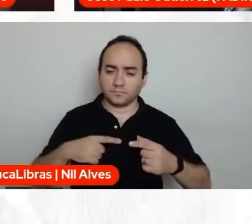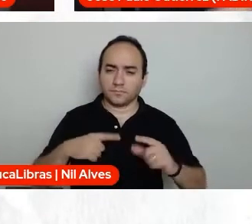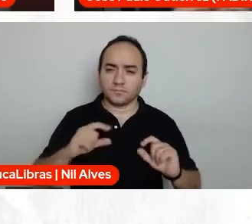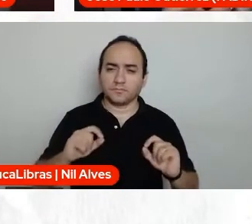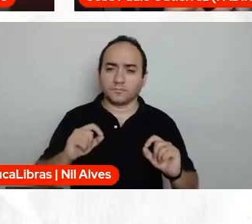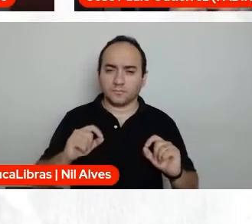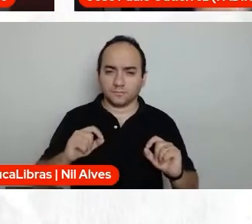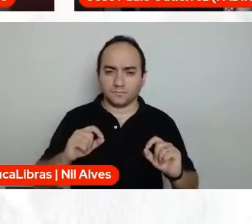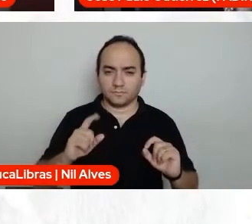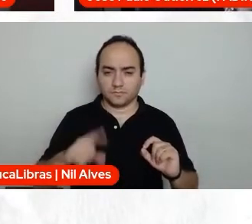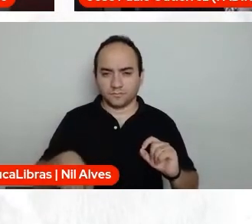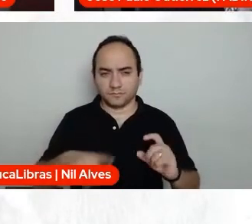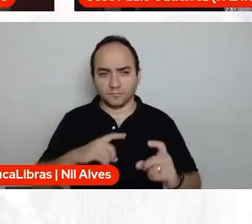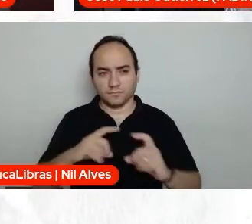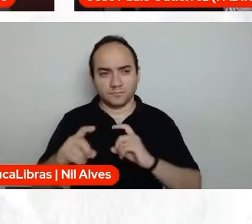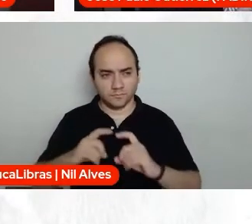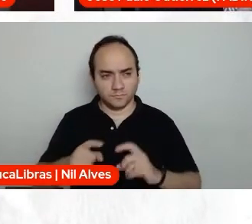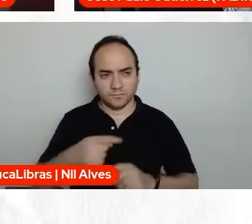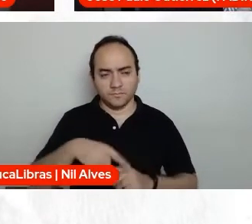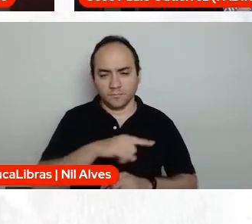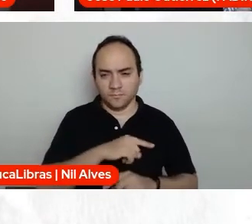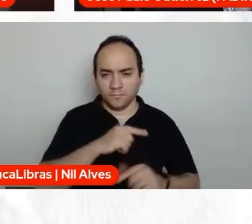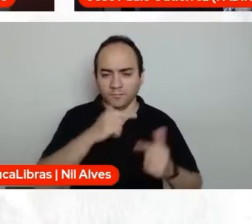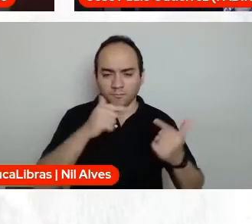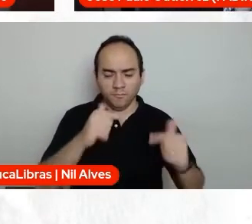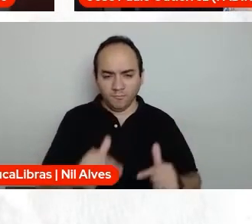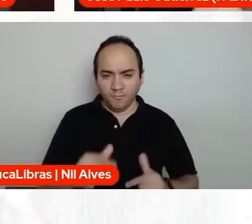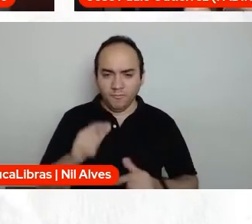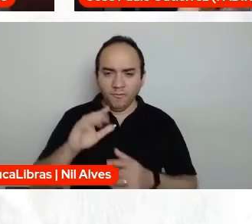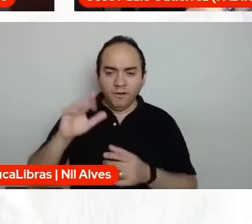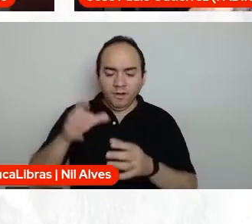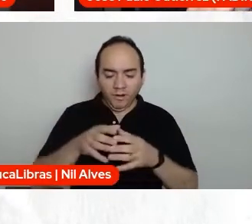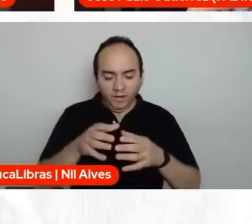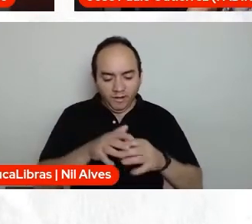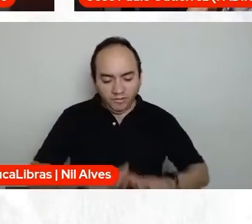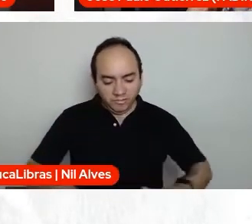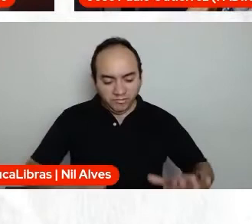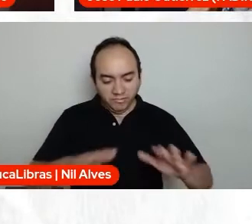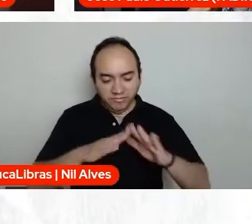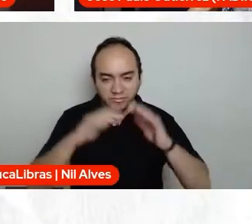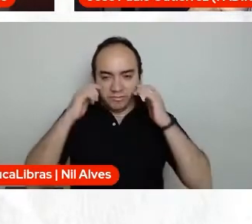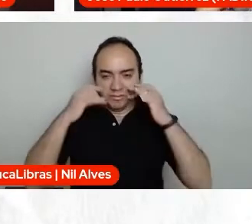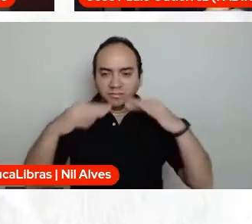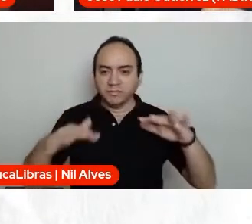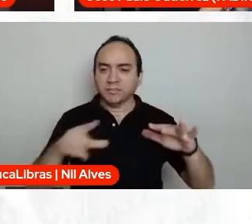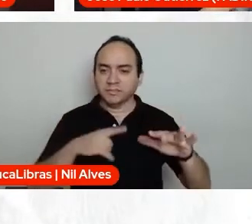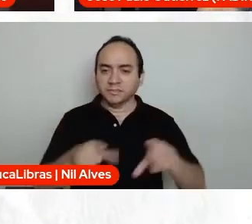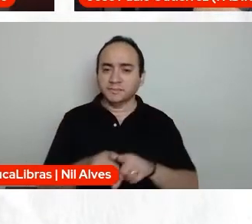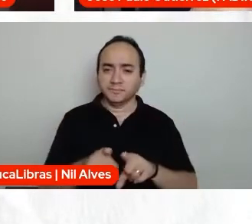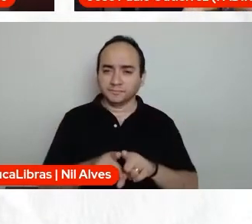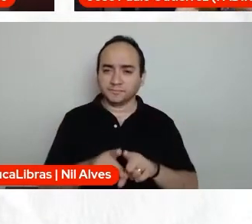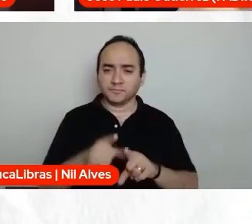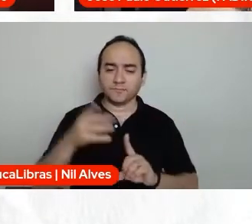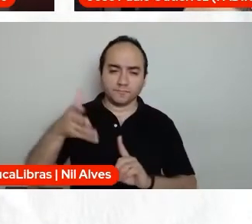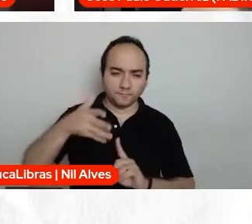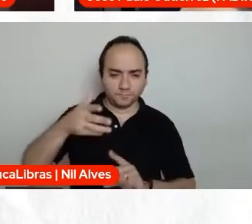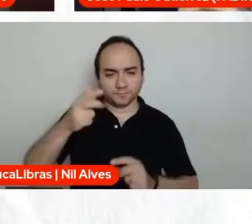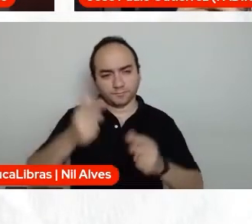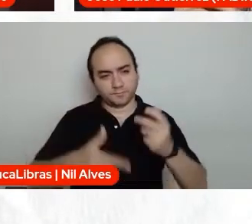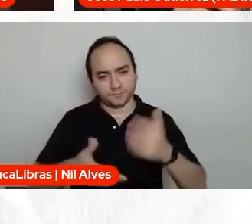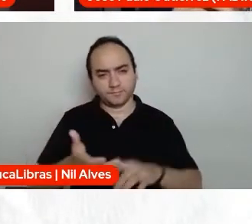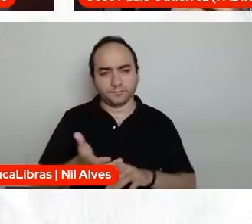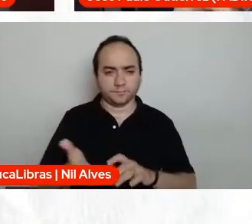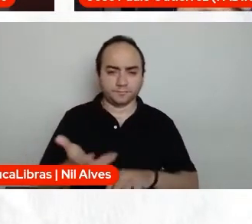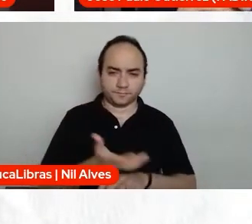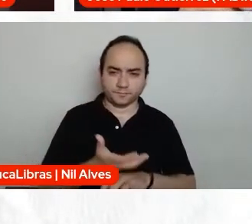que a gente trabalhou lá nas comunidades quilombolas, né? Com a questão ambiental, né? Então você discute matemática, direitos humanos, de